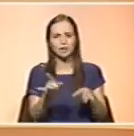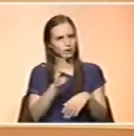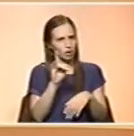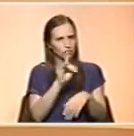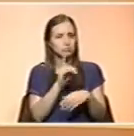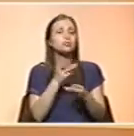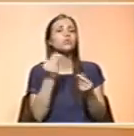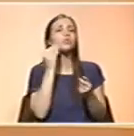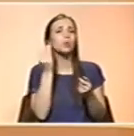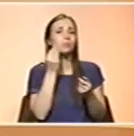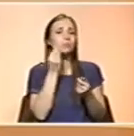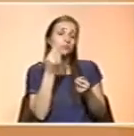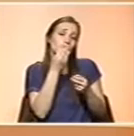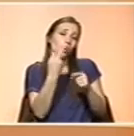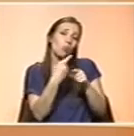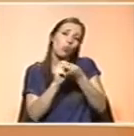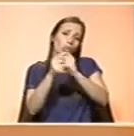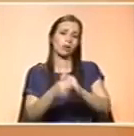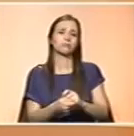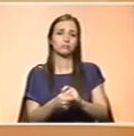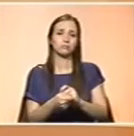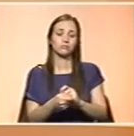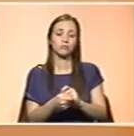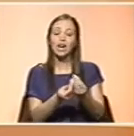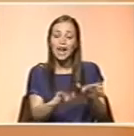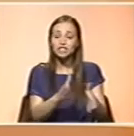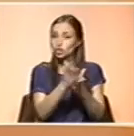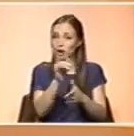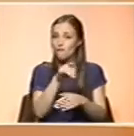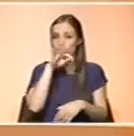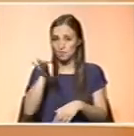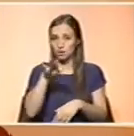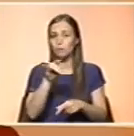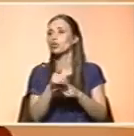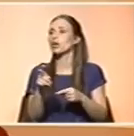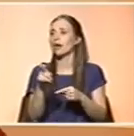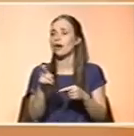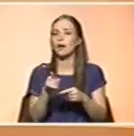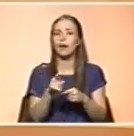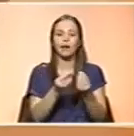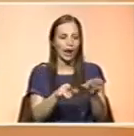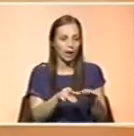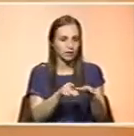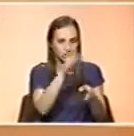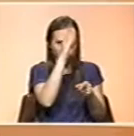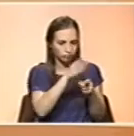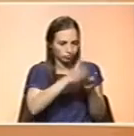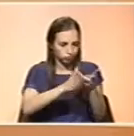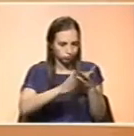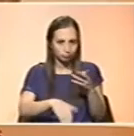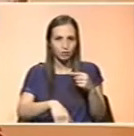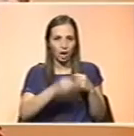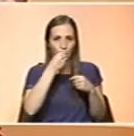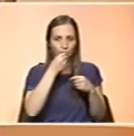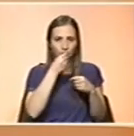com hábitos alimentares corretos, não só da criança, mas da família. Não vai a criança estar a ter um regime alimentar e a comer à mesa com os pais